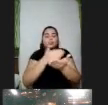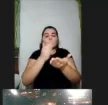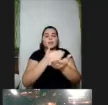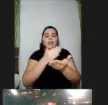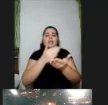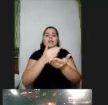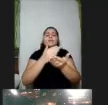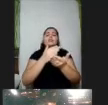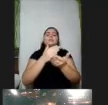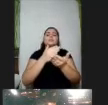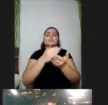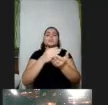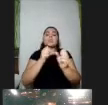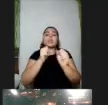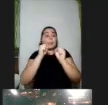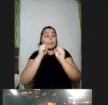para todos e todas